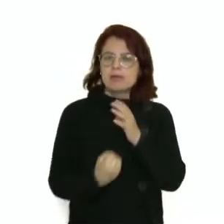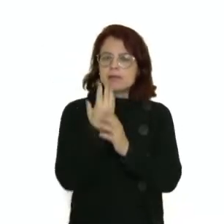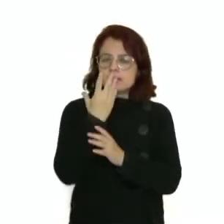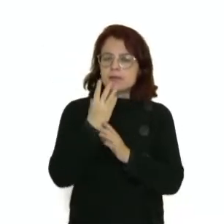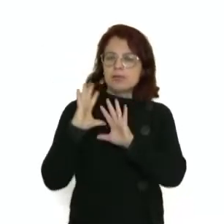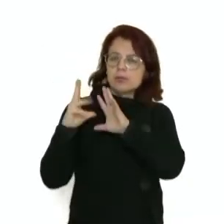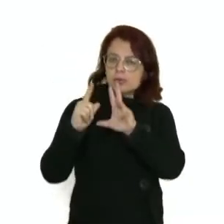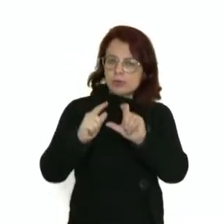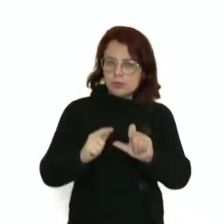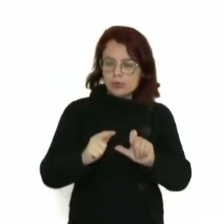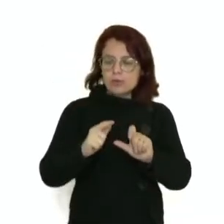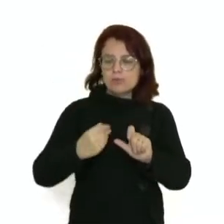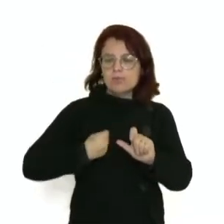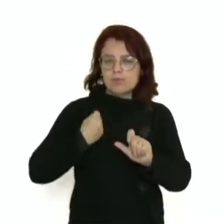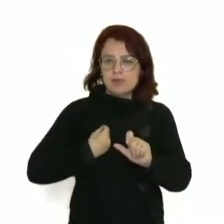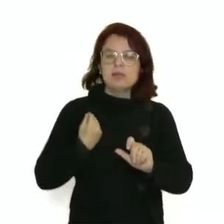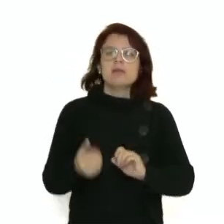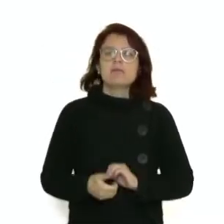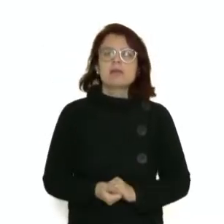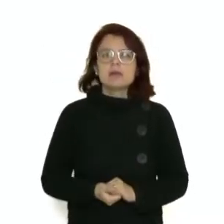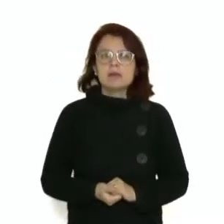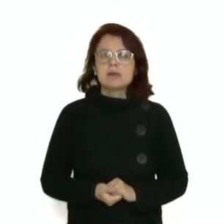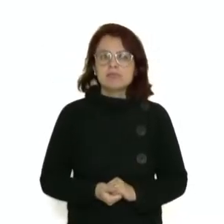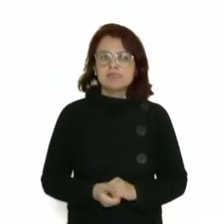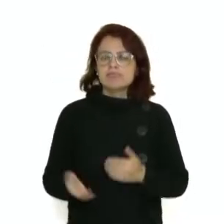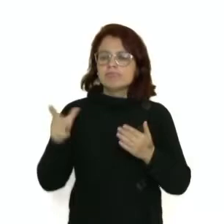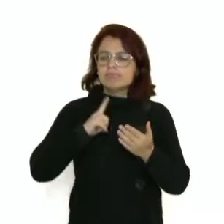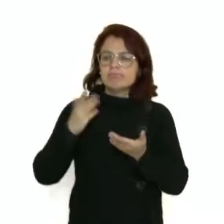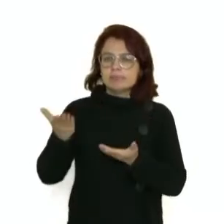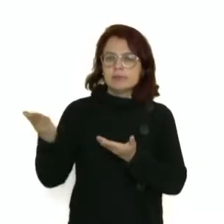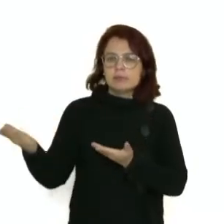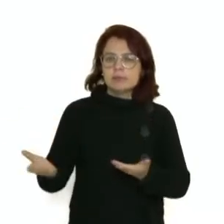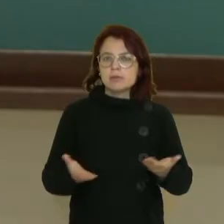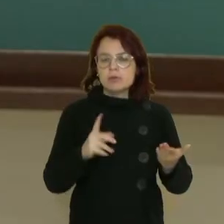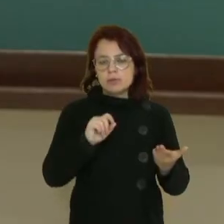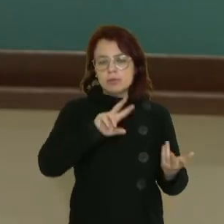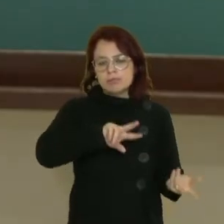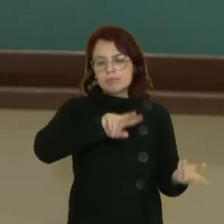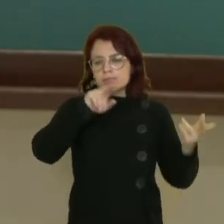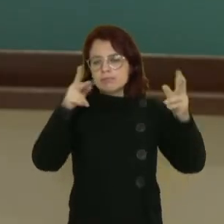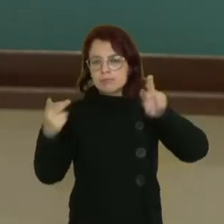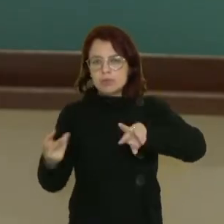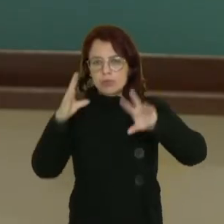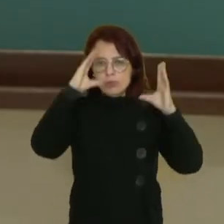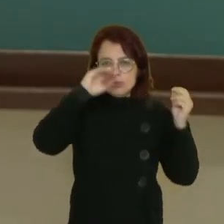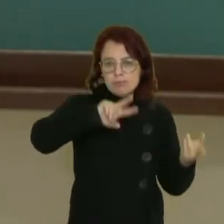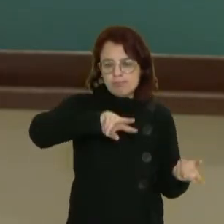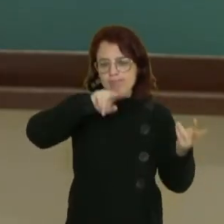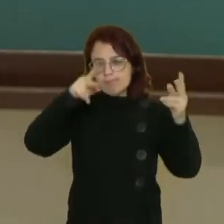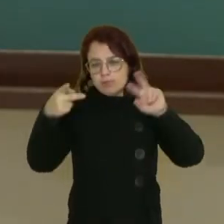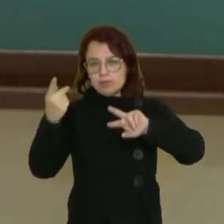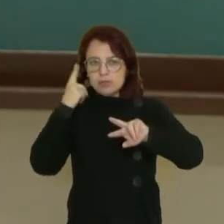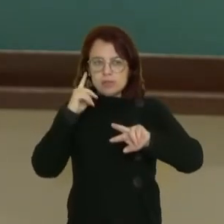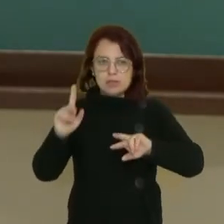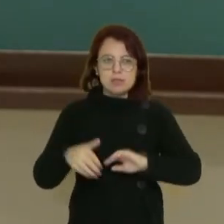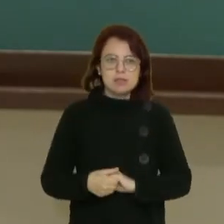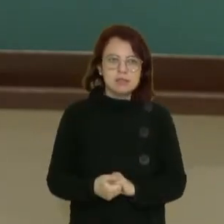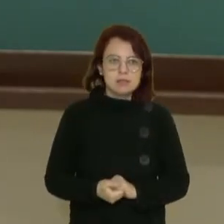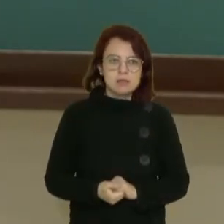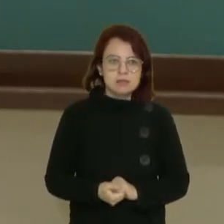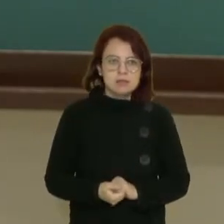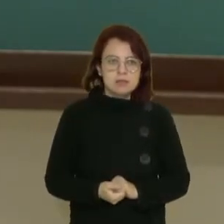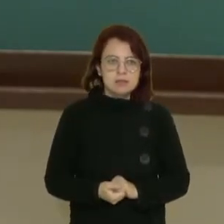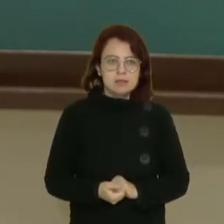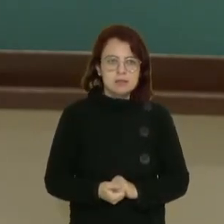os seres. E ele faz essa passagem da noite para o dia. Então Guaraci, importante aí na